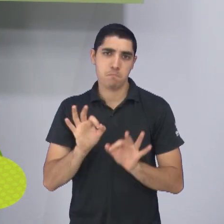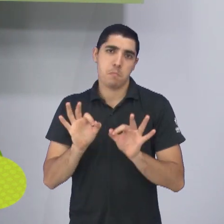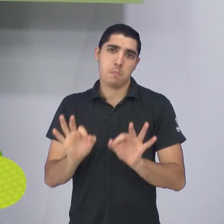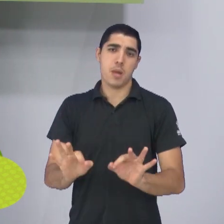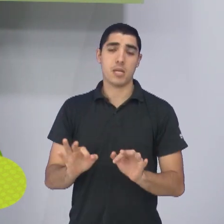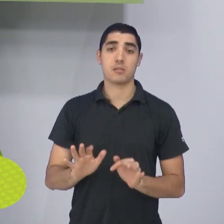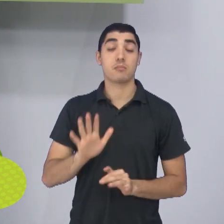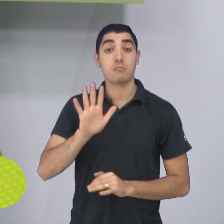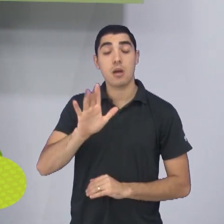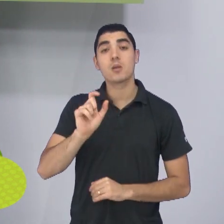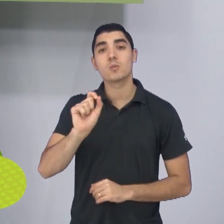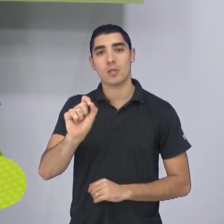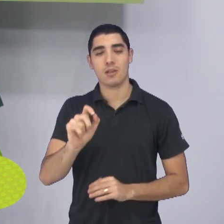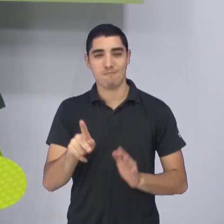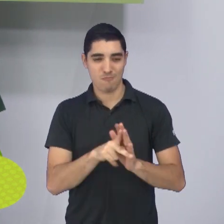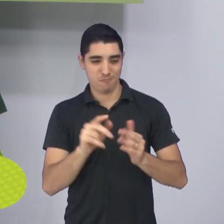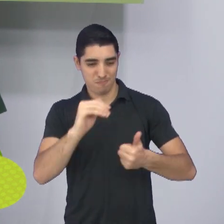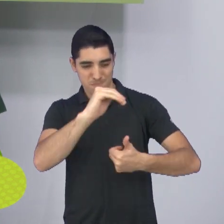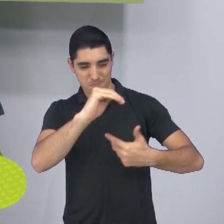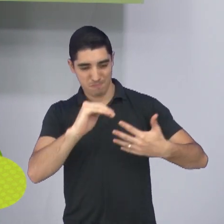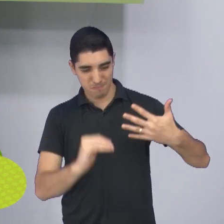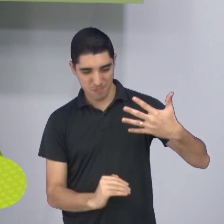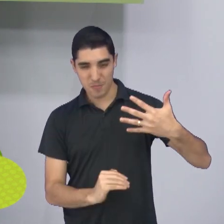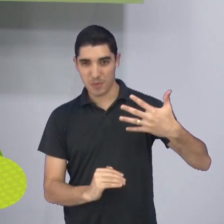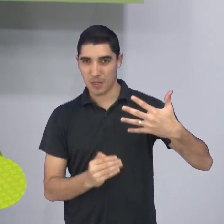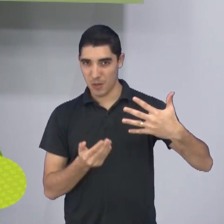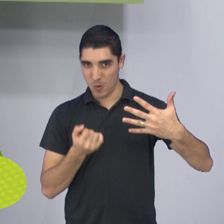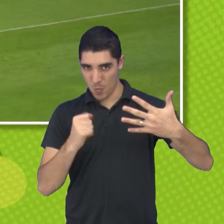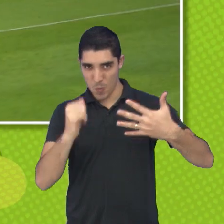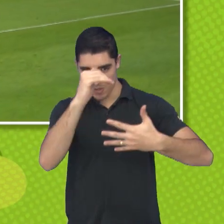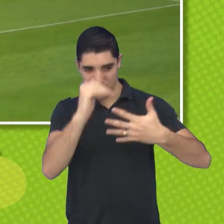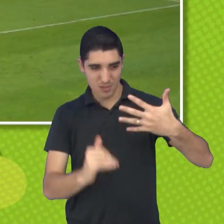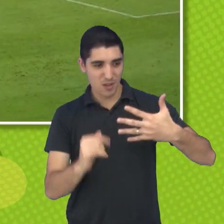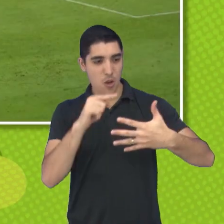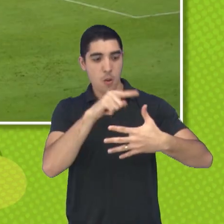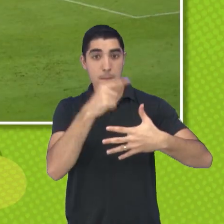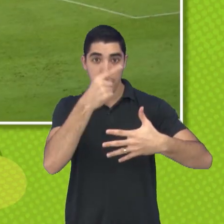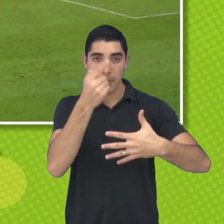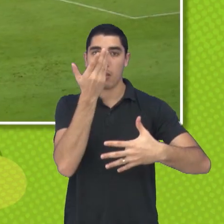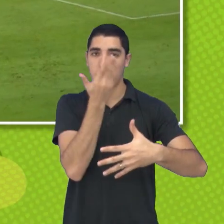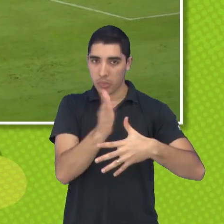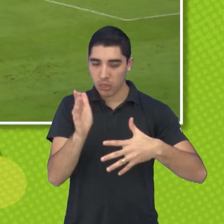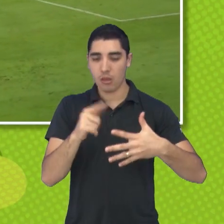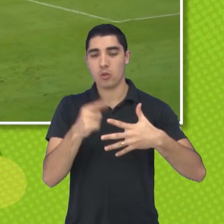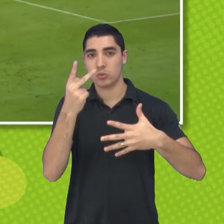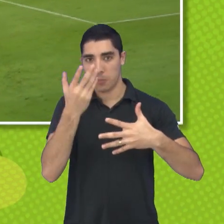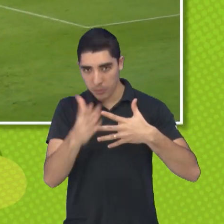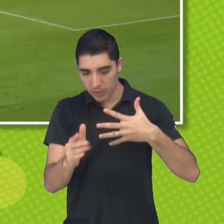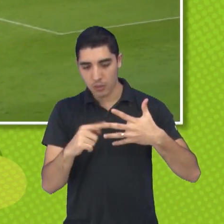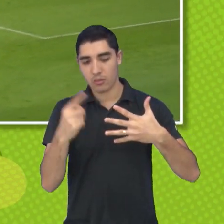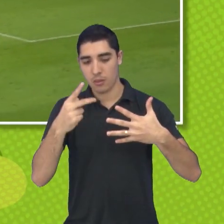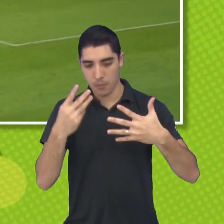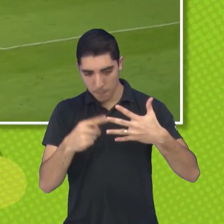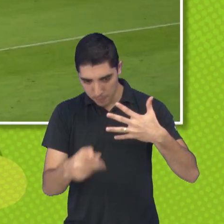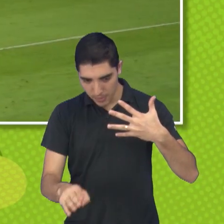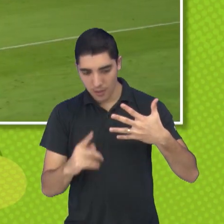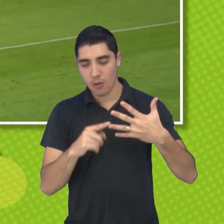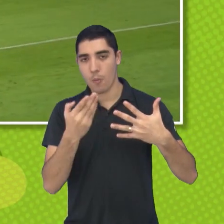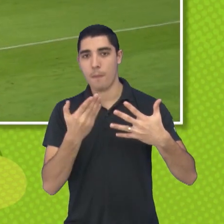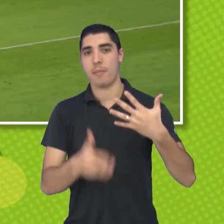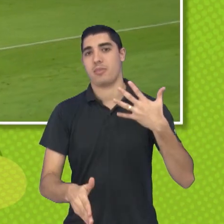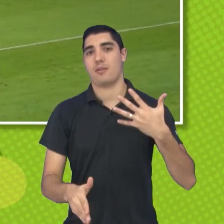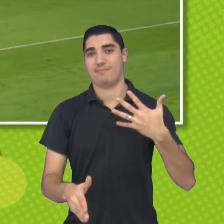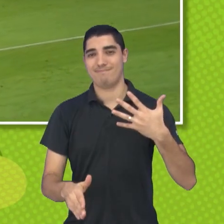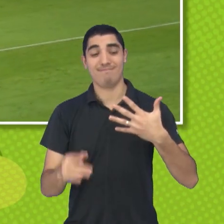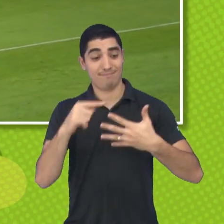dos quatro primeiros colocados que se classificaram no G8, os quatro caíram, né? Principalmente, né, tendo como os